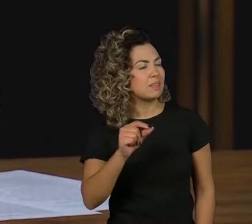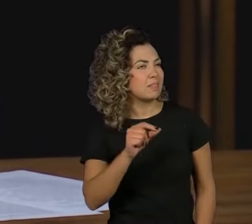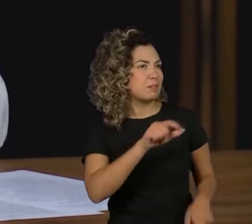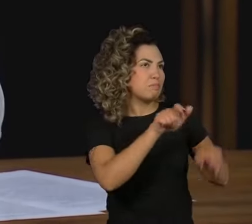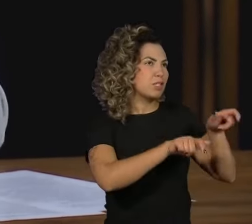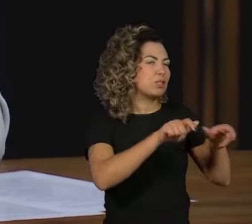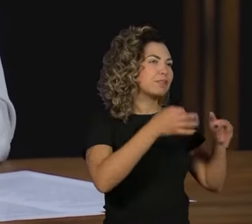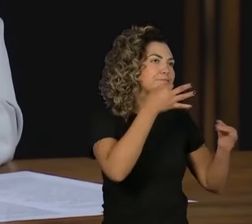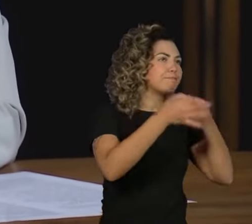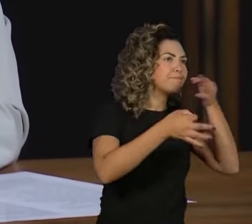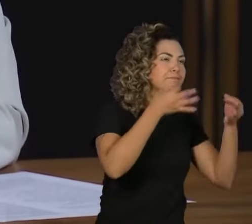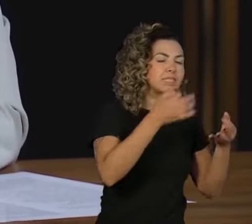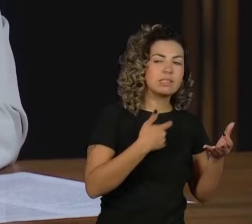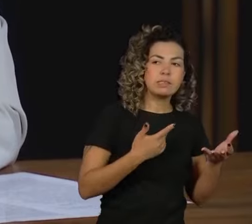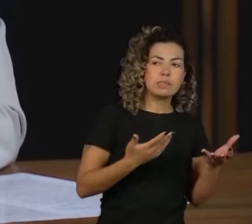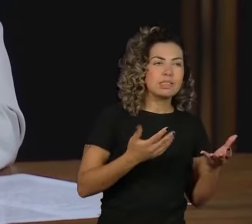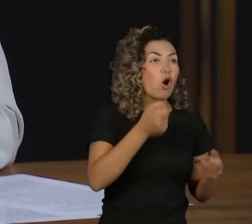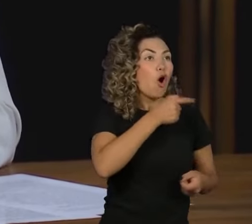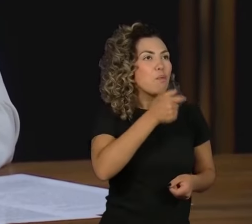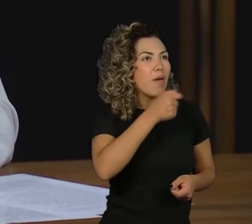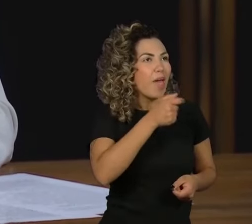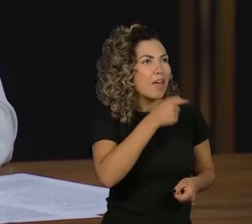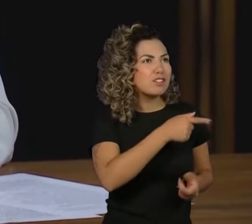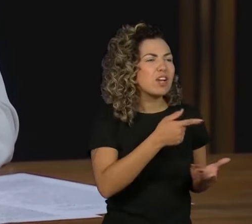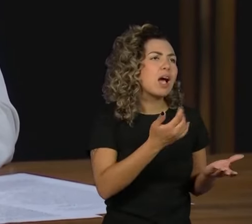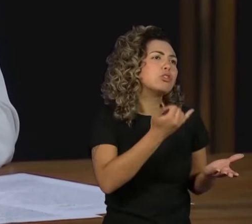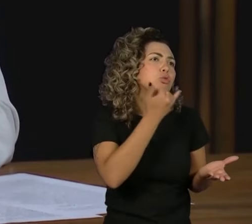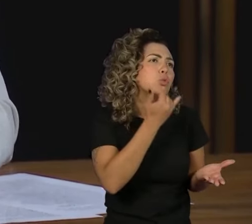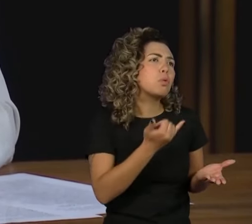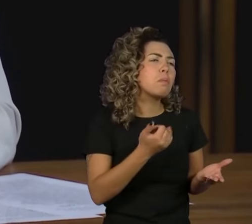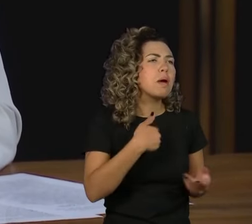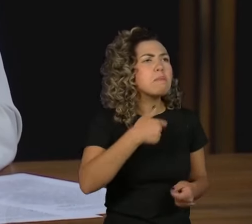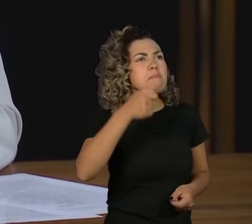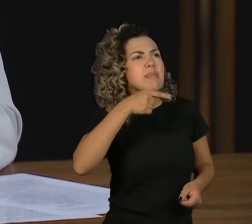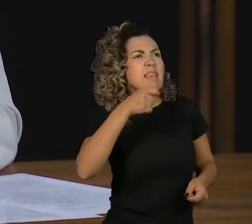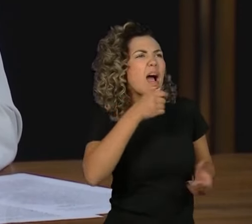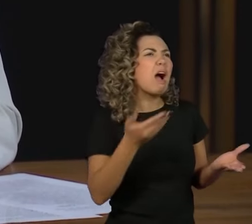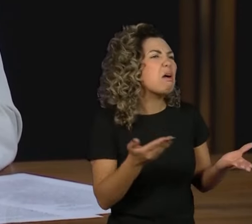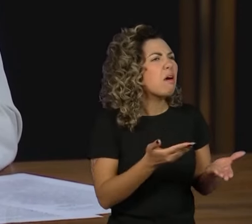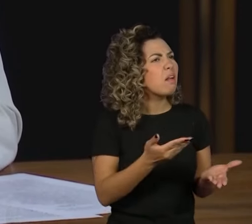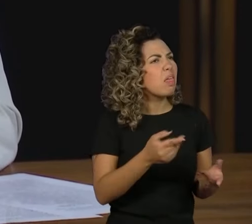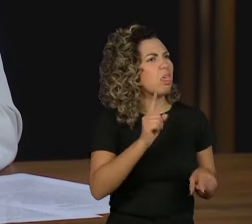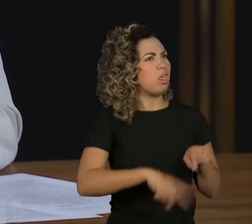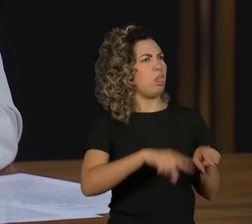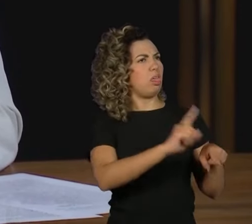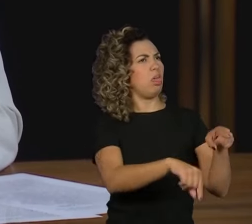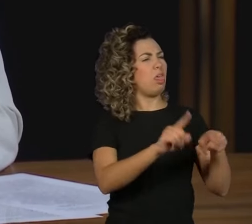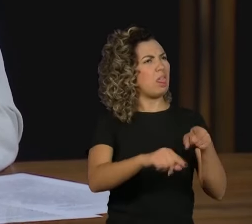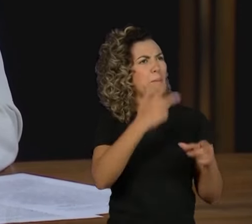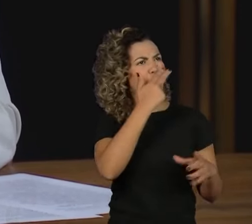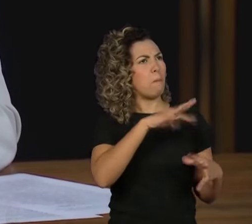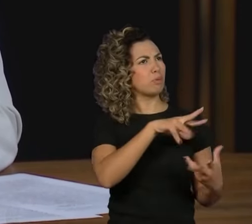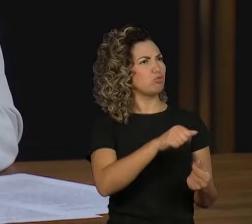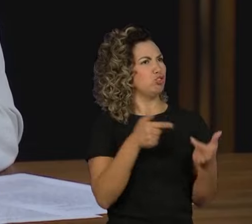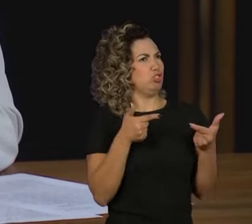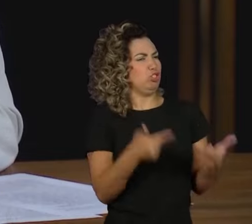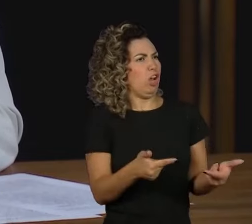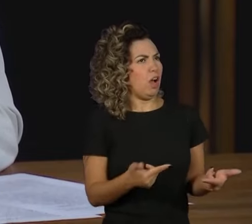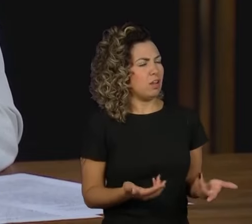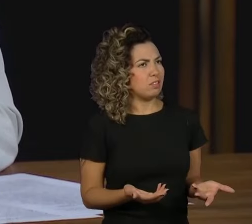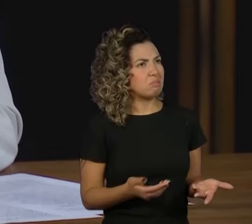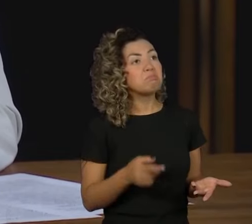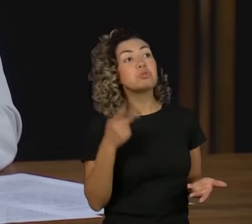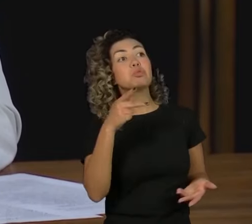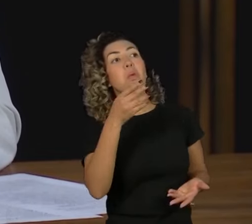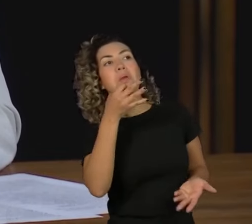Às vezes não poder fazer piada. O mundo está chato. Isso é preguiça,